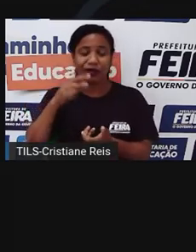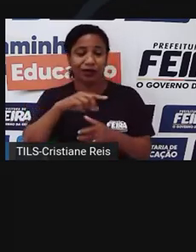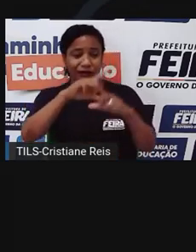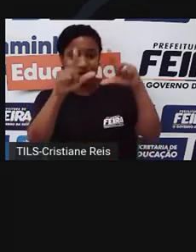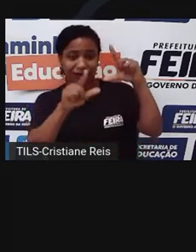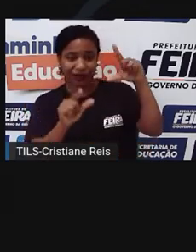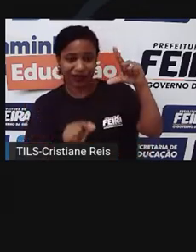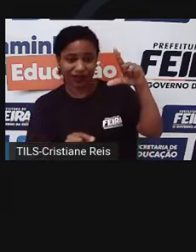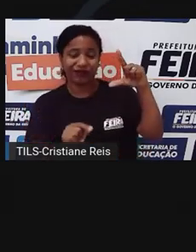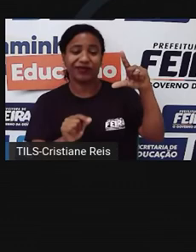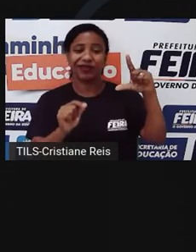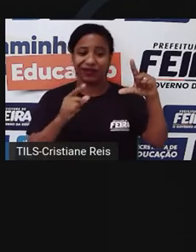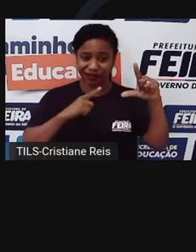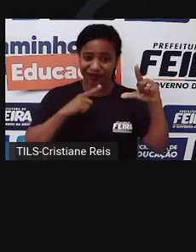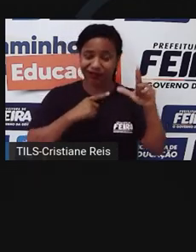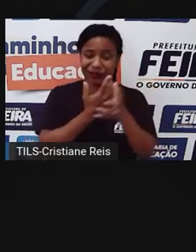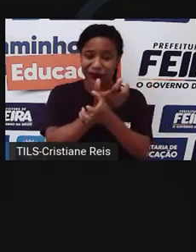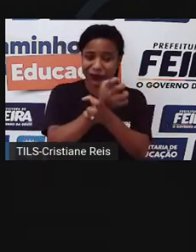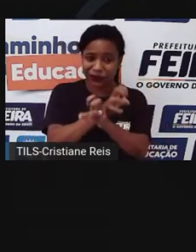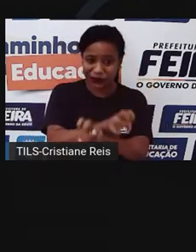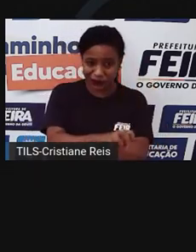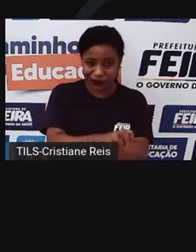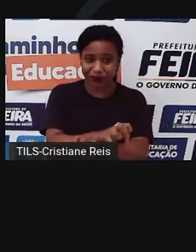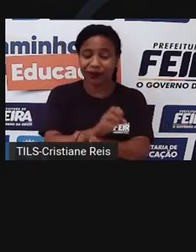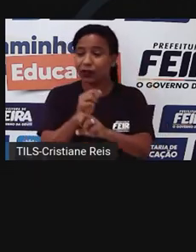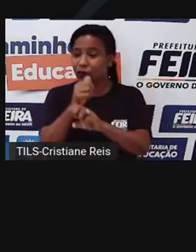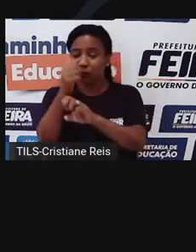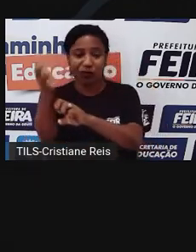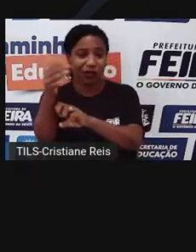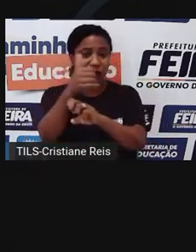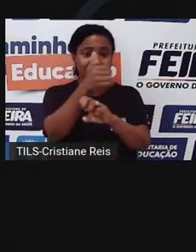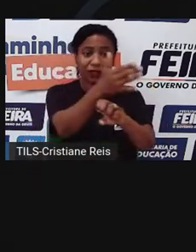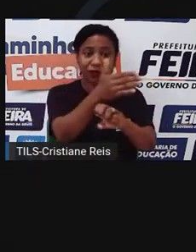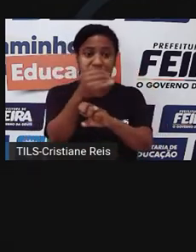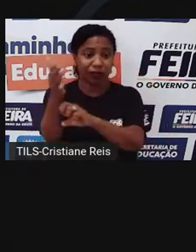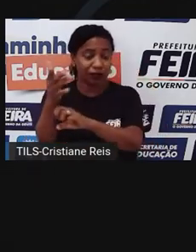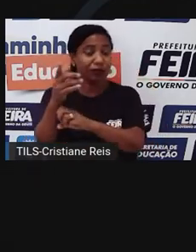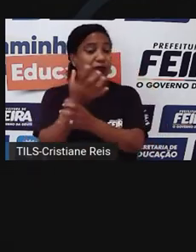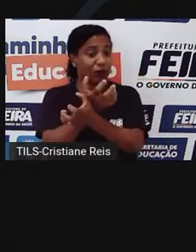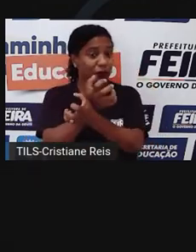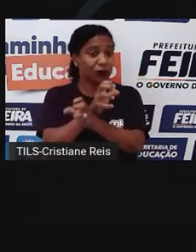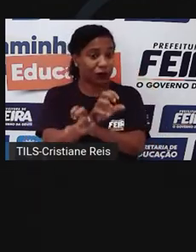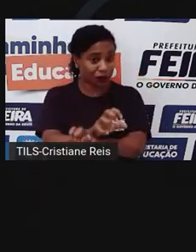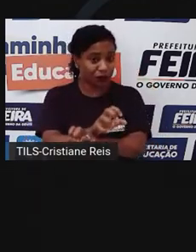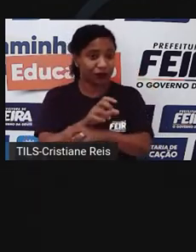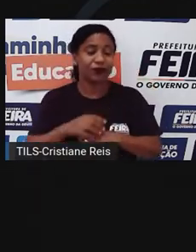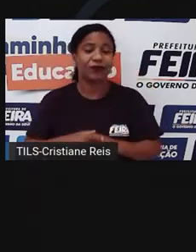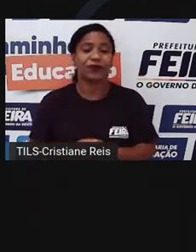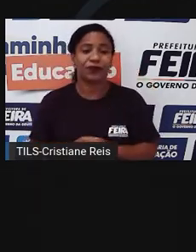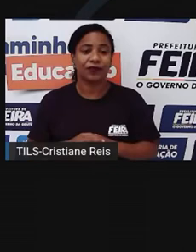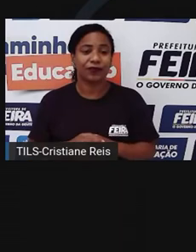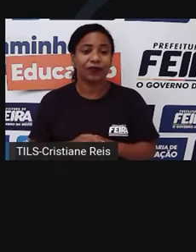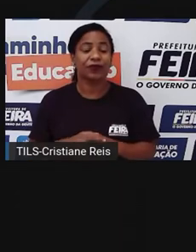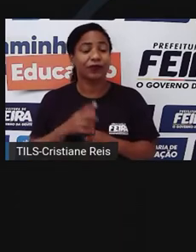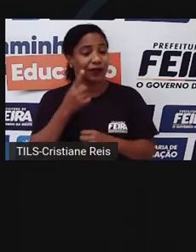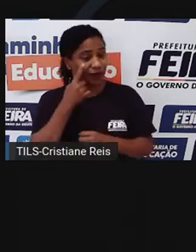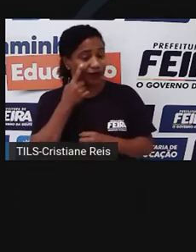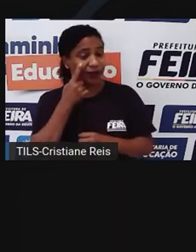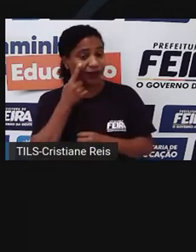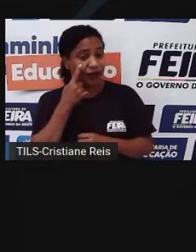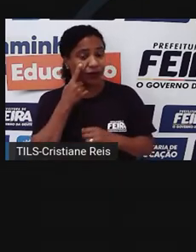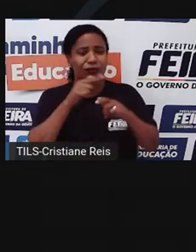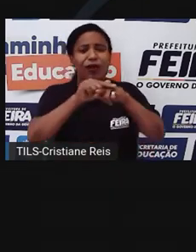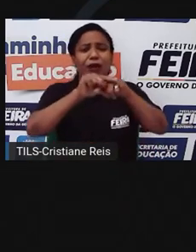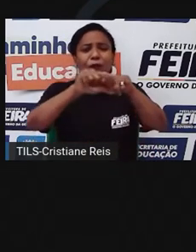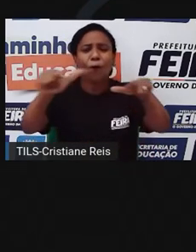Namíbia e Calahari. Do outro lado dos Andes tem o Atacama, tem o deserto da Austrália. No hemisfério norte tem o Sahara e o Sonoma lá no México. E não é por acaso que esses